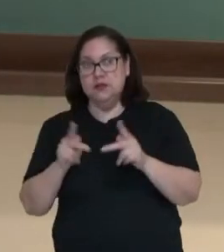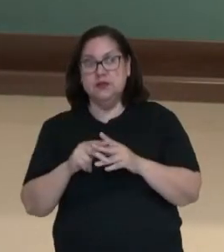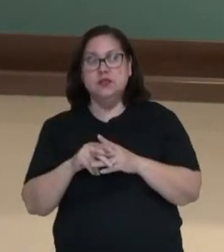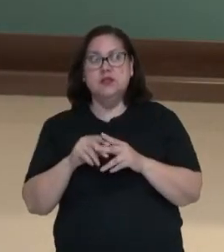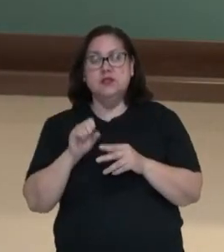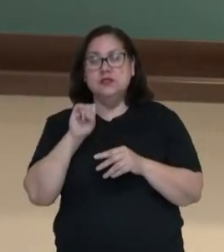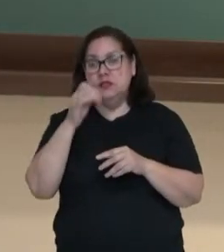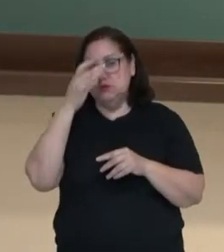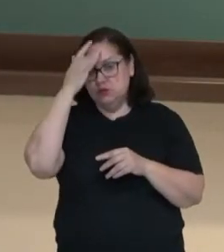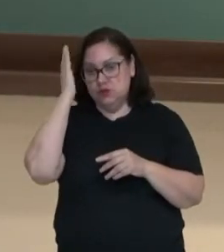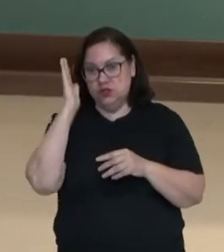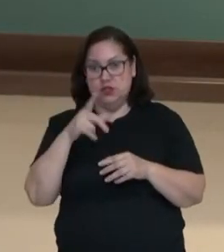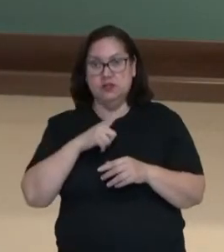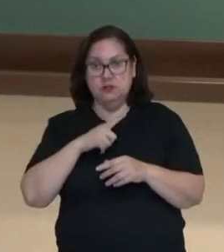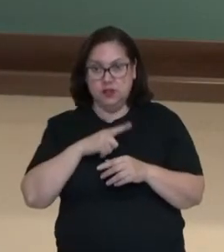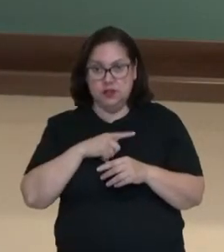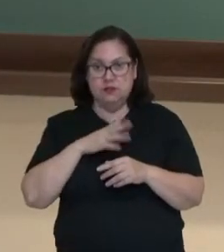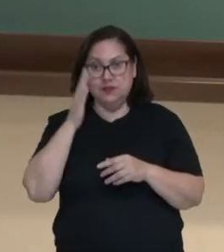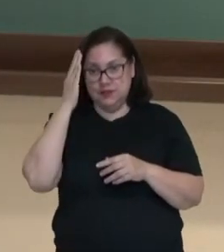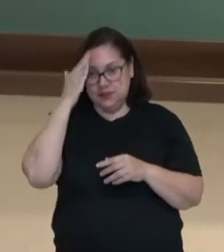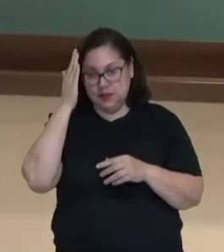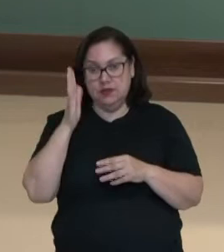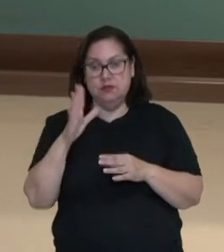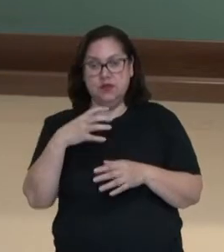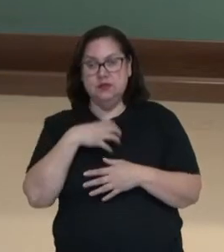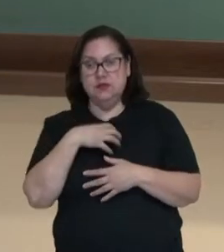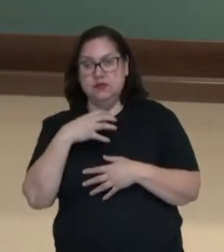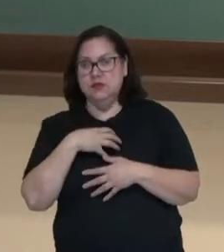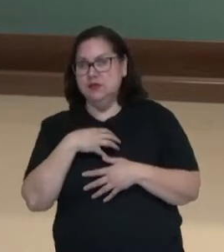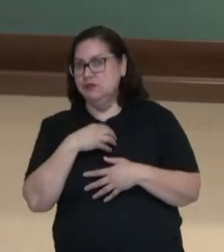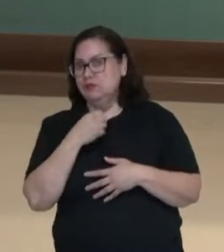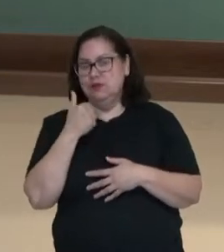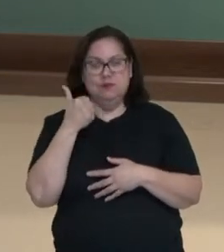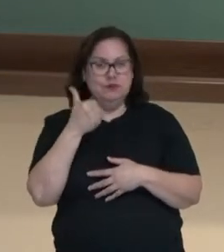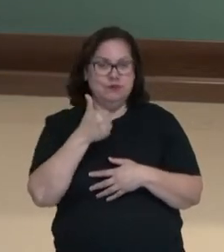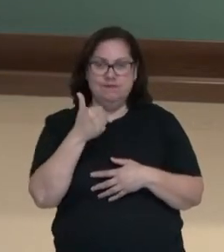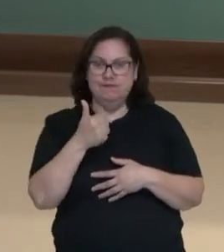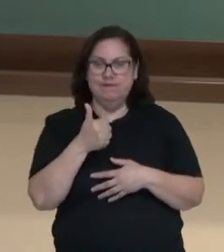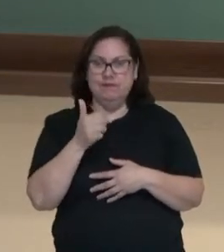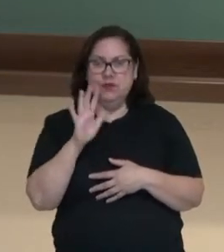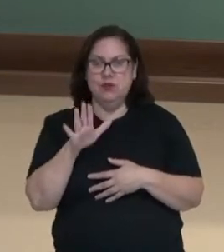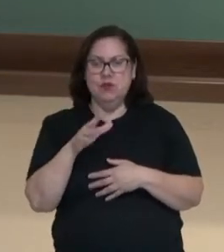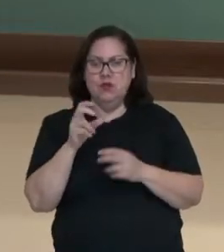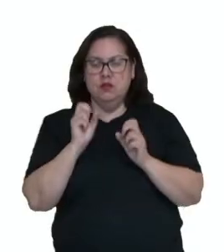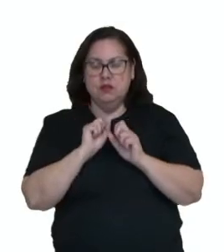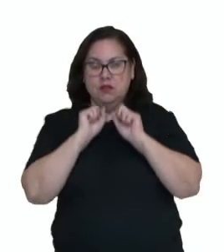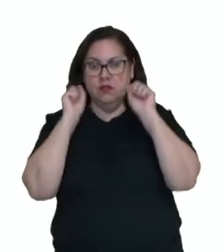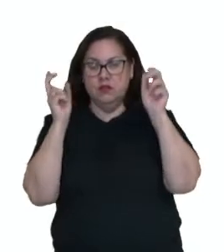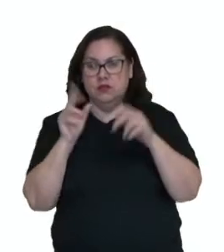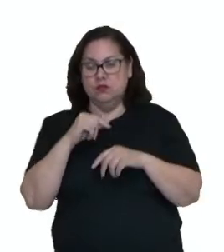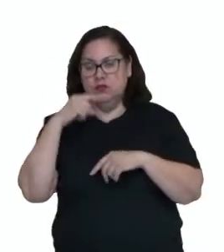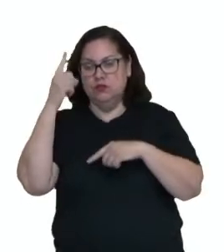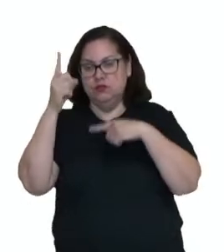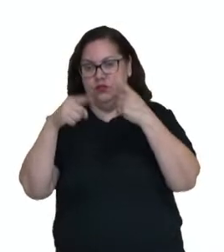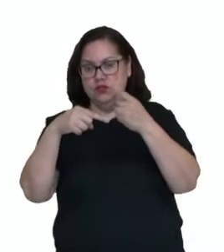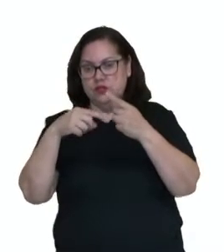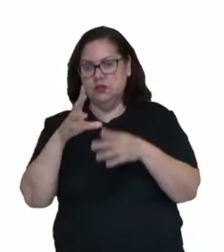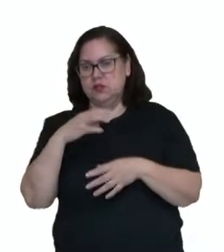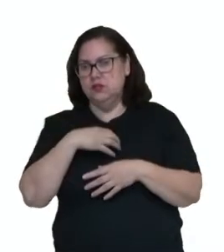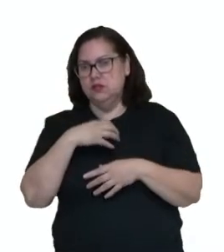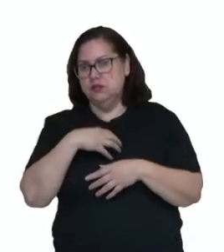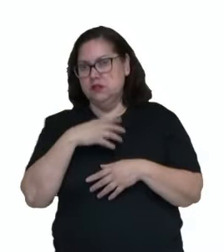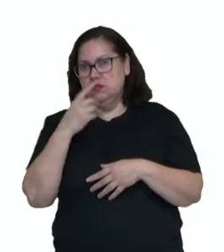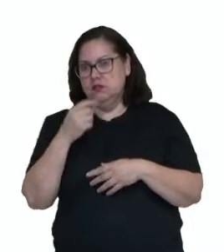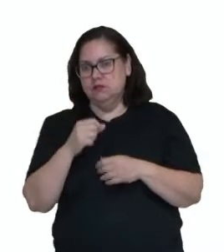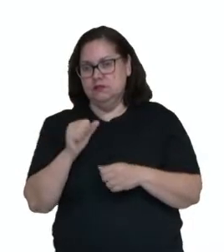Se alguém já passou por isso, sabe que a sensação não é boa. Como nós acordamos no dia seguinte? Será que nós vamos